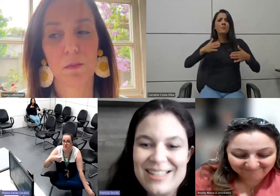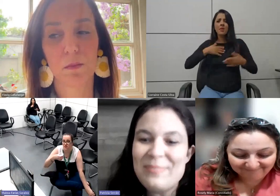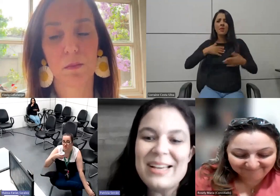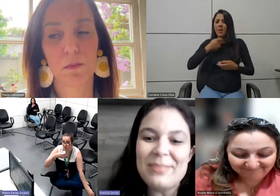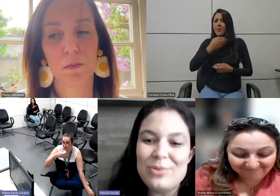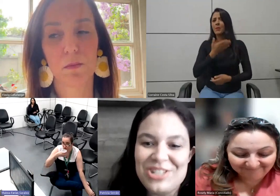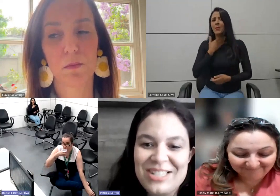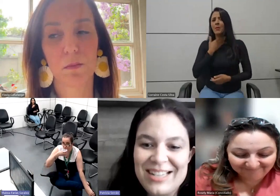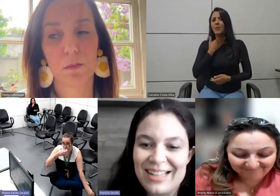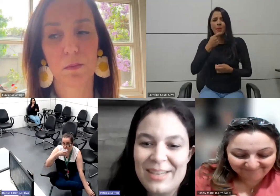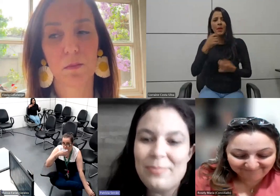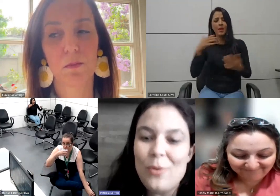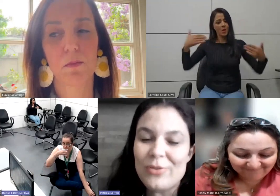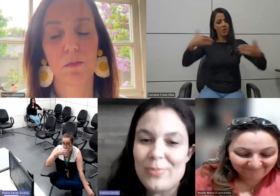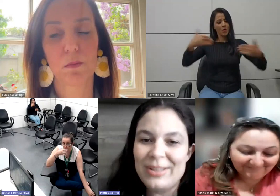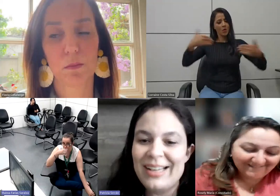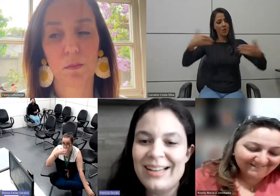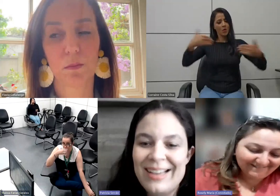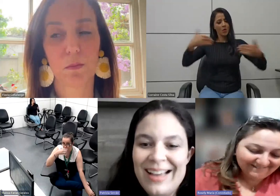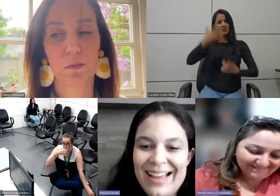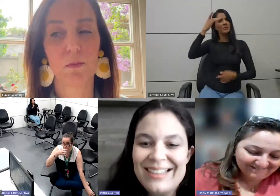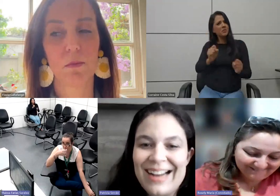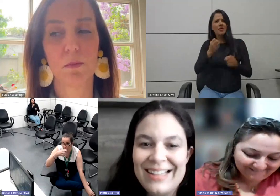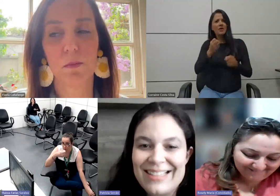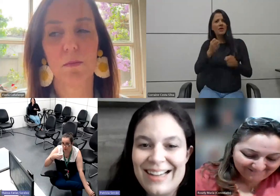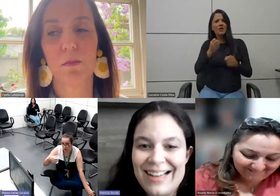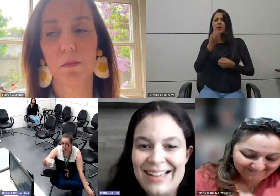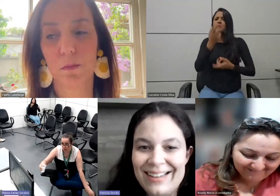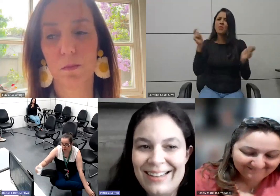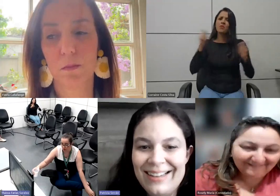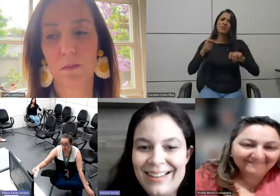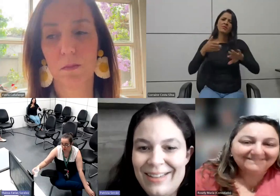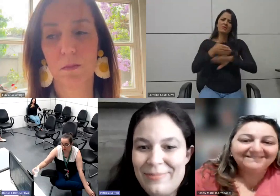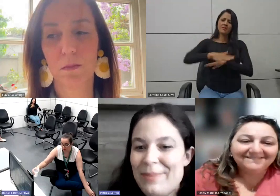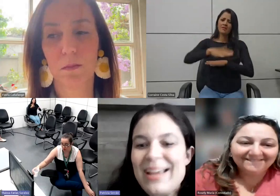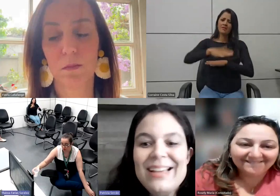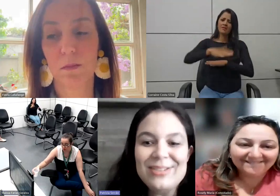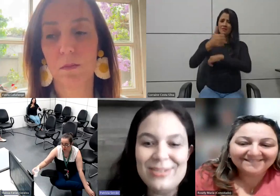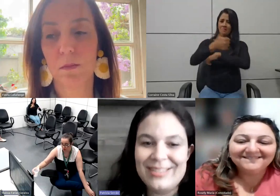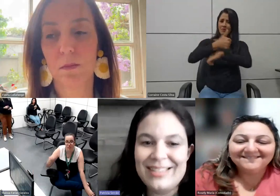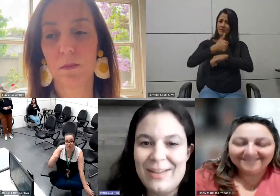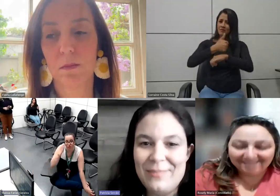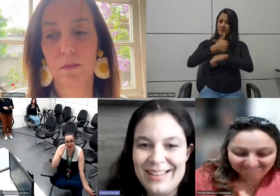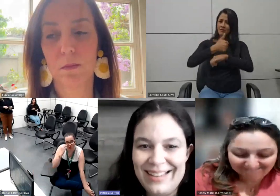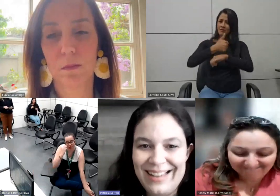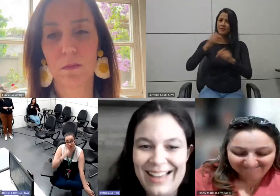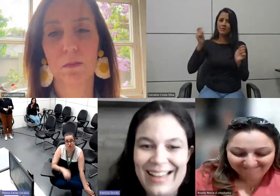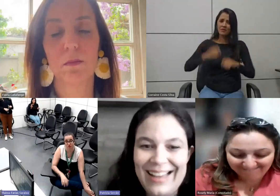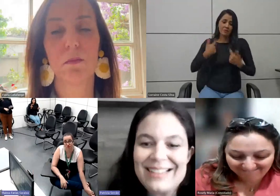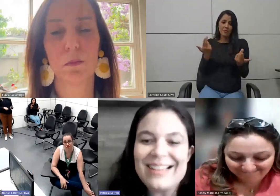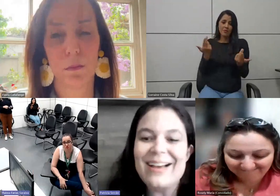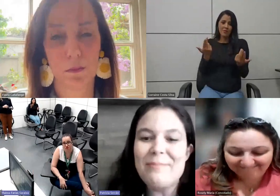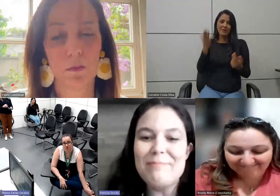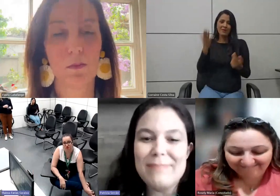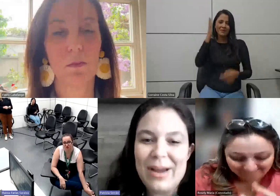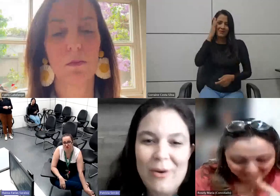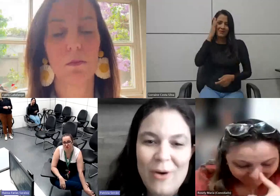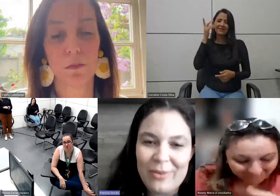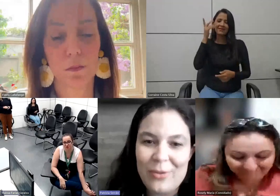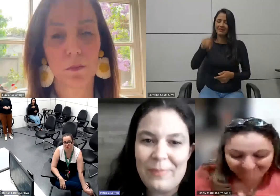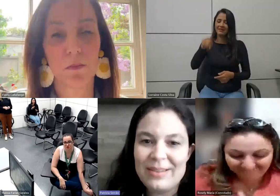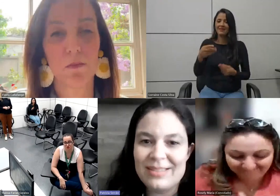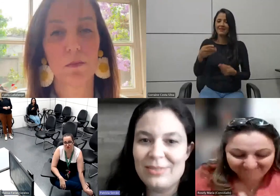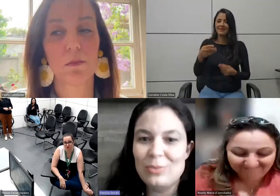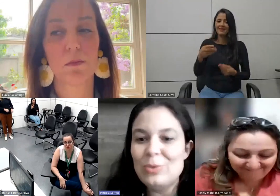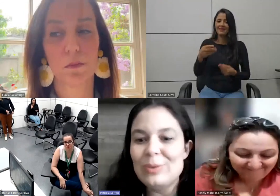autista, eu não sabia que podia, que bom que eu vou poder entrar nessa carreira. e para mim é isso, sabe, essa é a